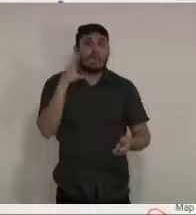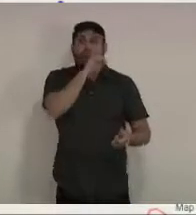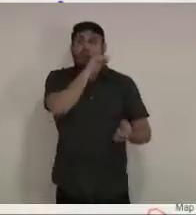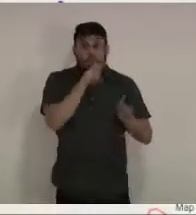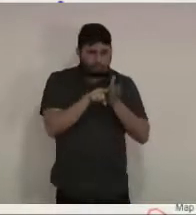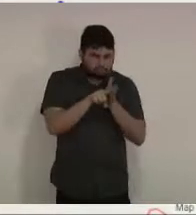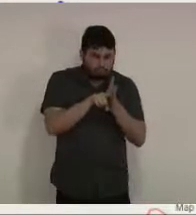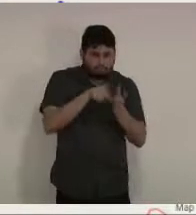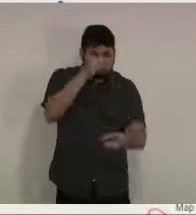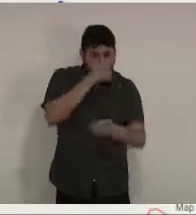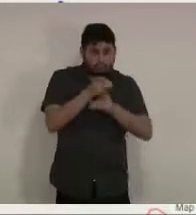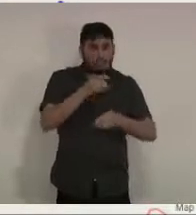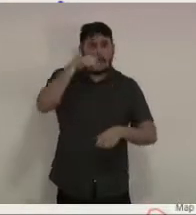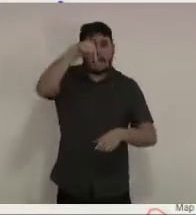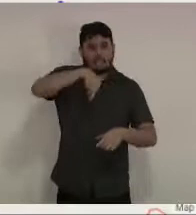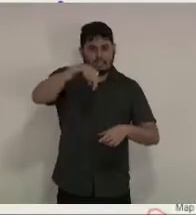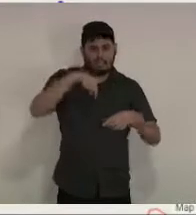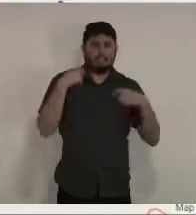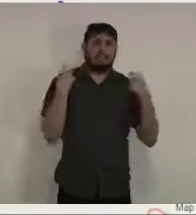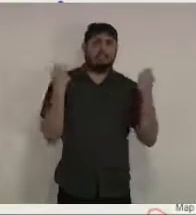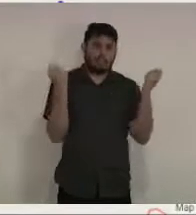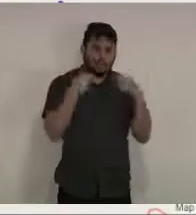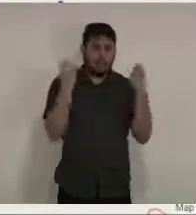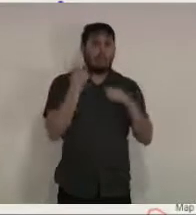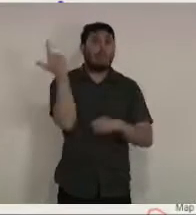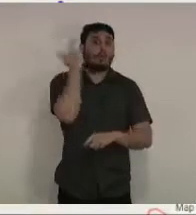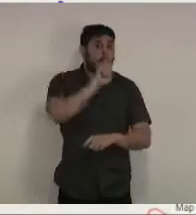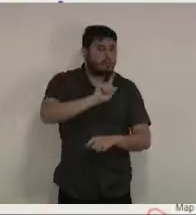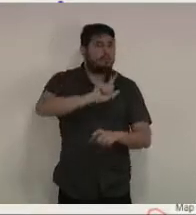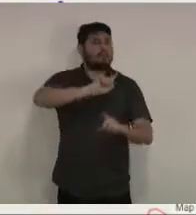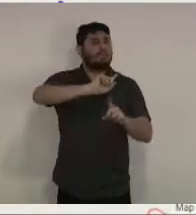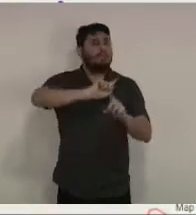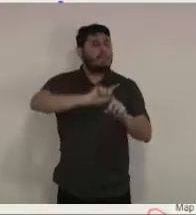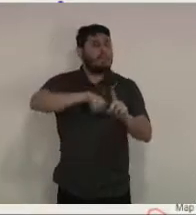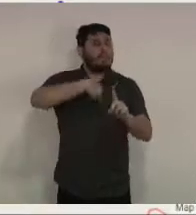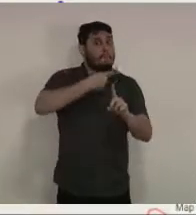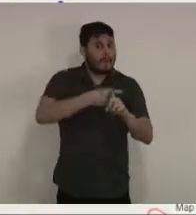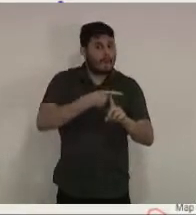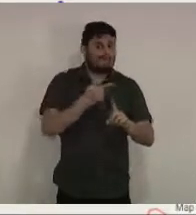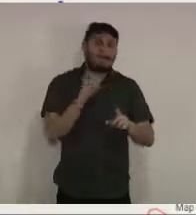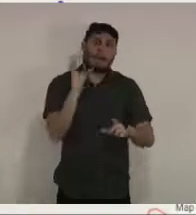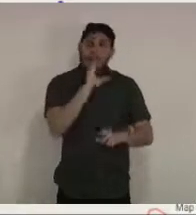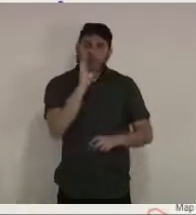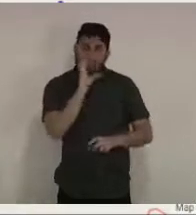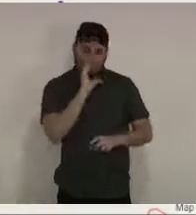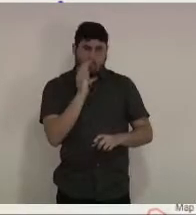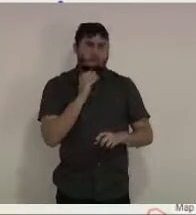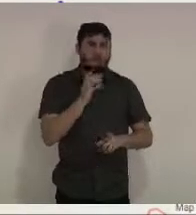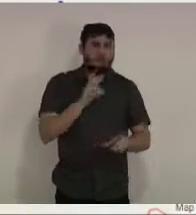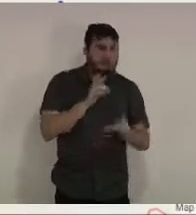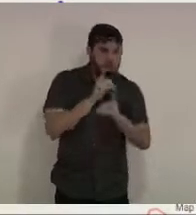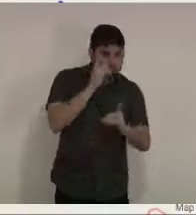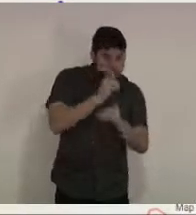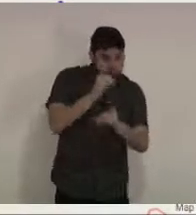Secretaria de Saúde no município, nós conseguimos ter um número maior de diagnósticos, e, consequentemente, isso